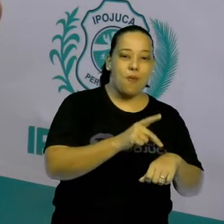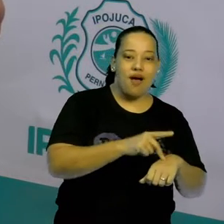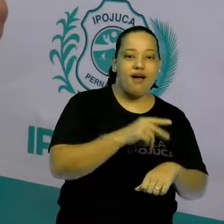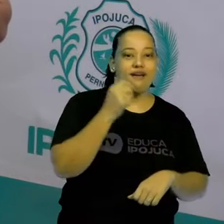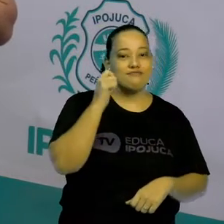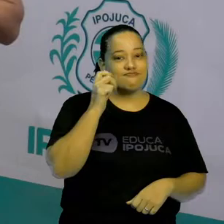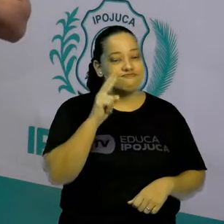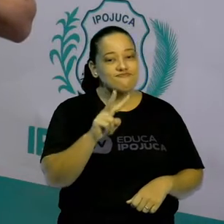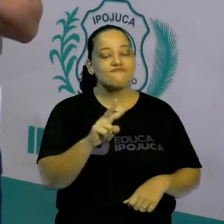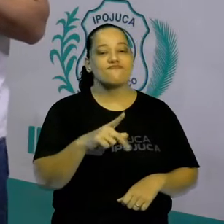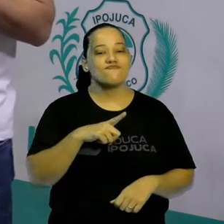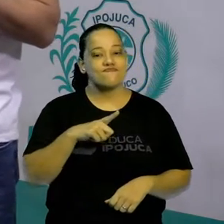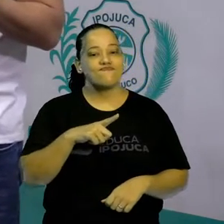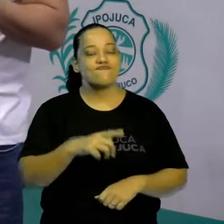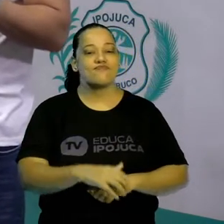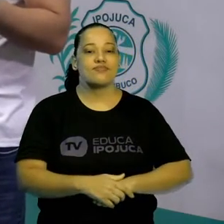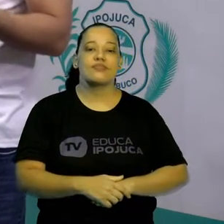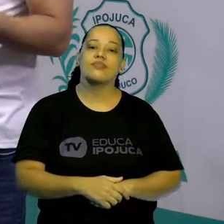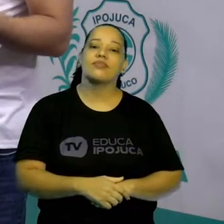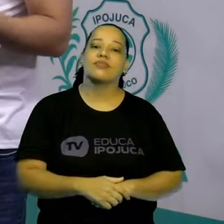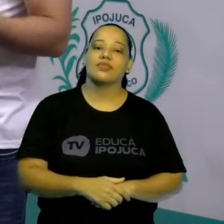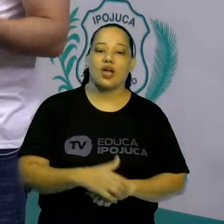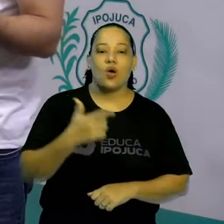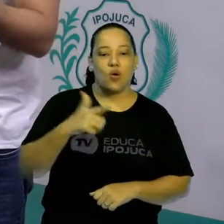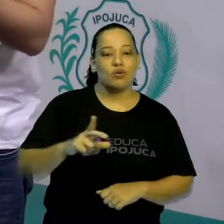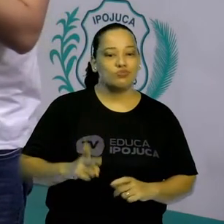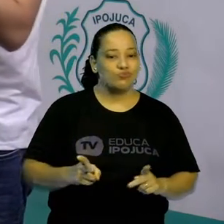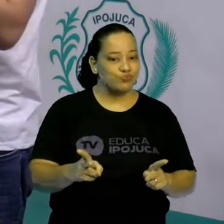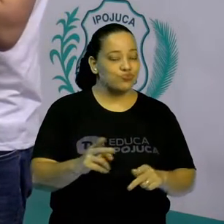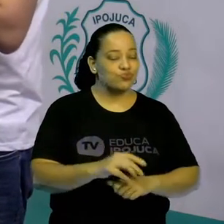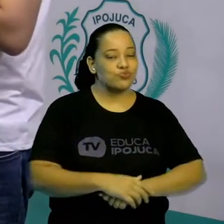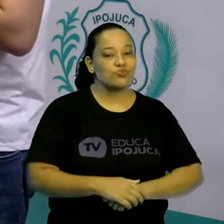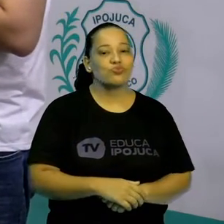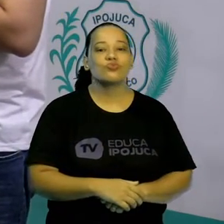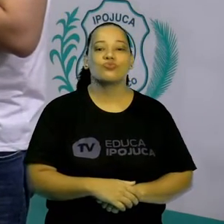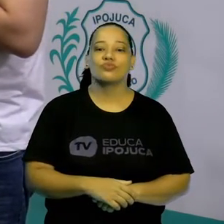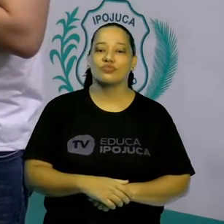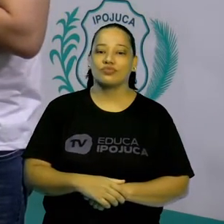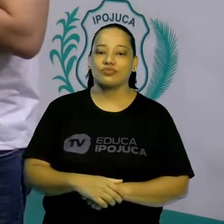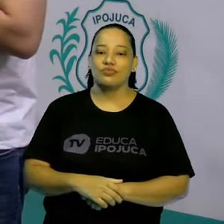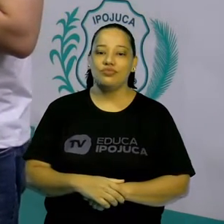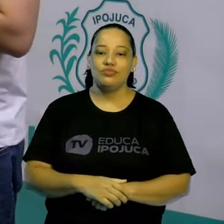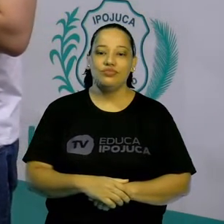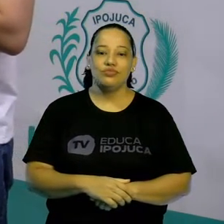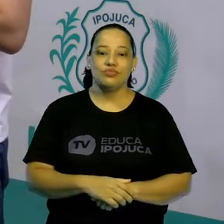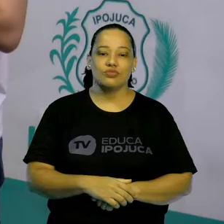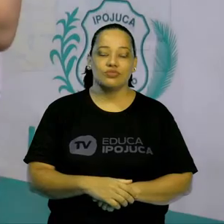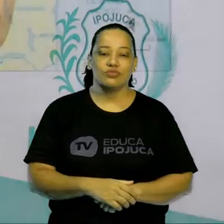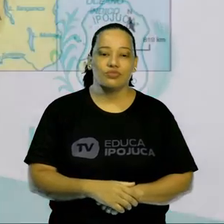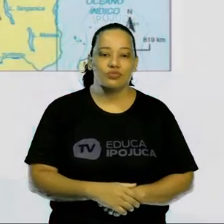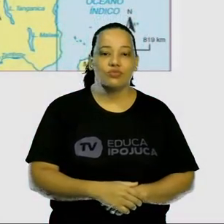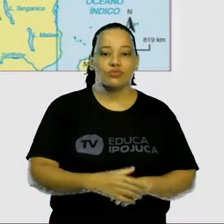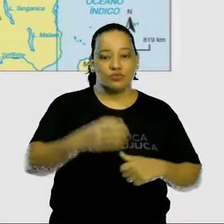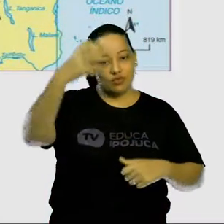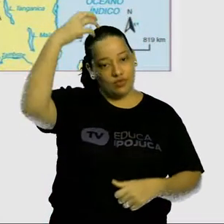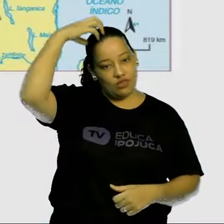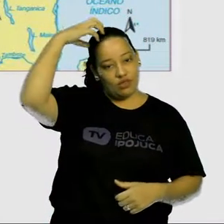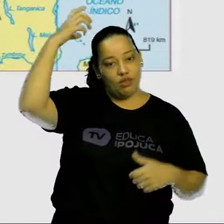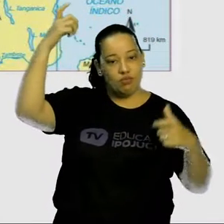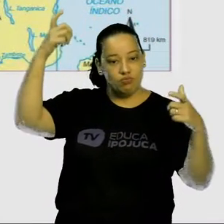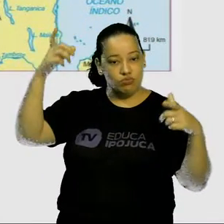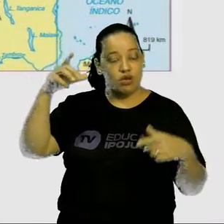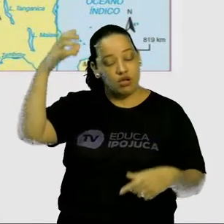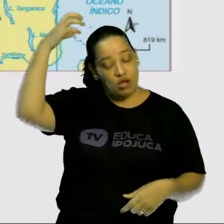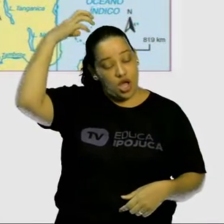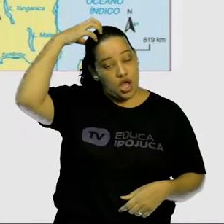Ok, pessoal? Vamos continuar em outros reinos. Vamos lá, então. O Reino do Congo, tá?